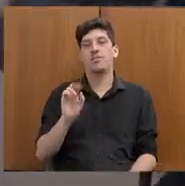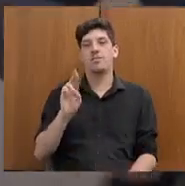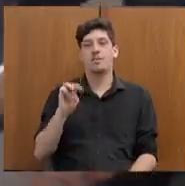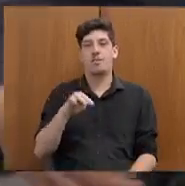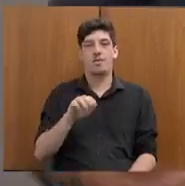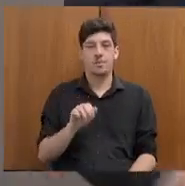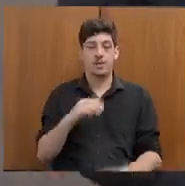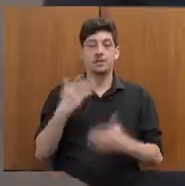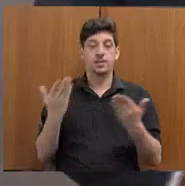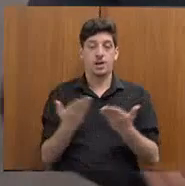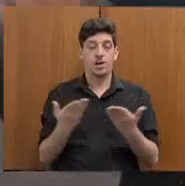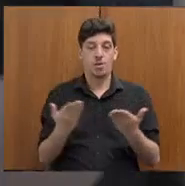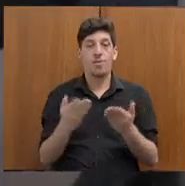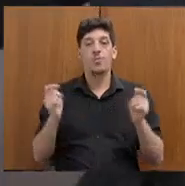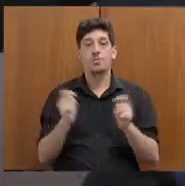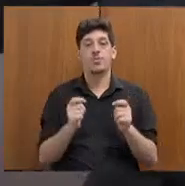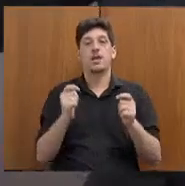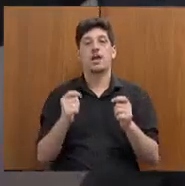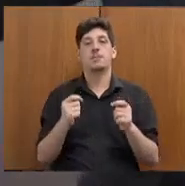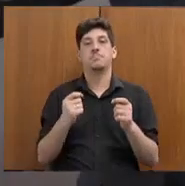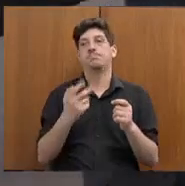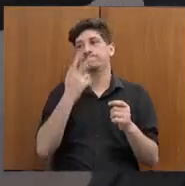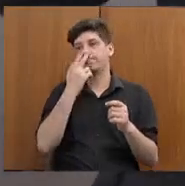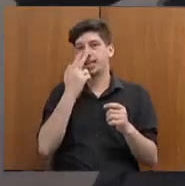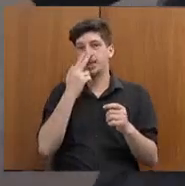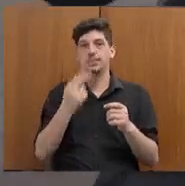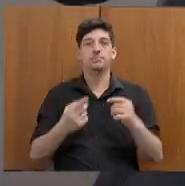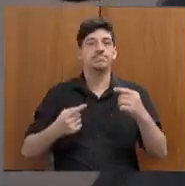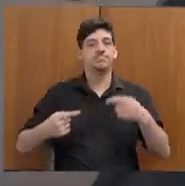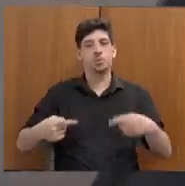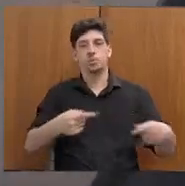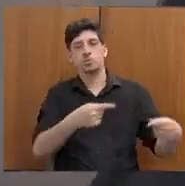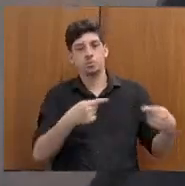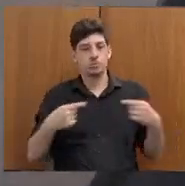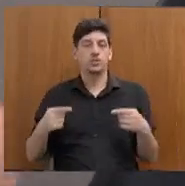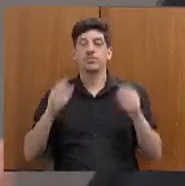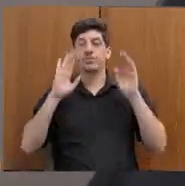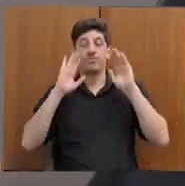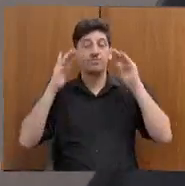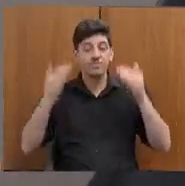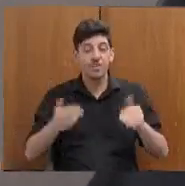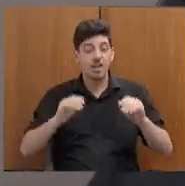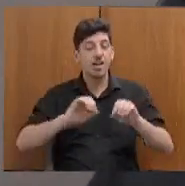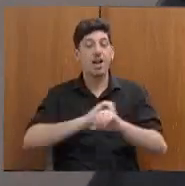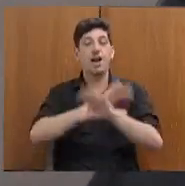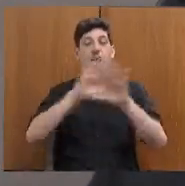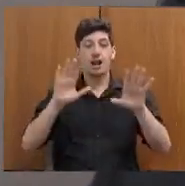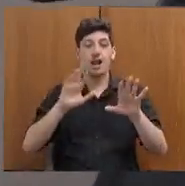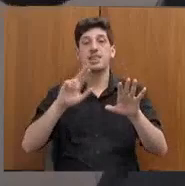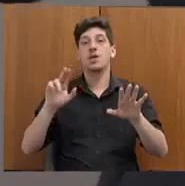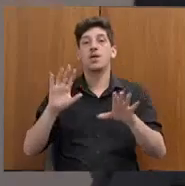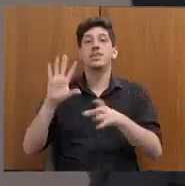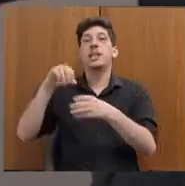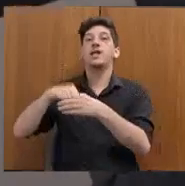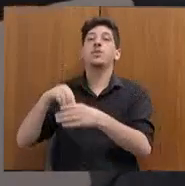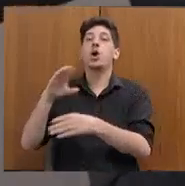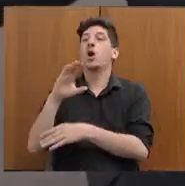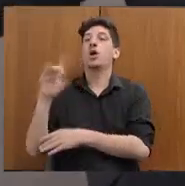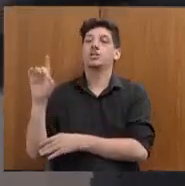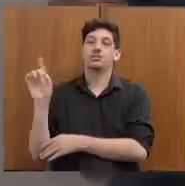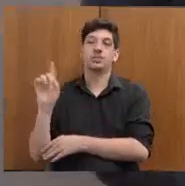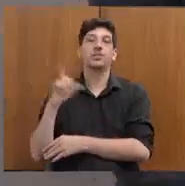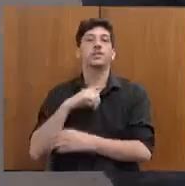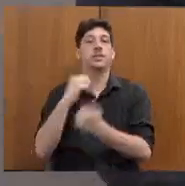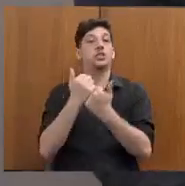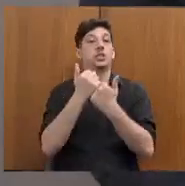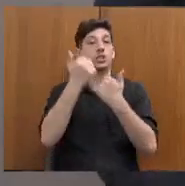isso agora a gente vai poder tratar de uma questão muito mais clara, de não estar lá apenas numa coordenadoria, numa diretoria.